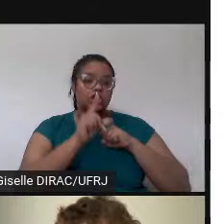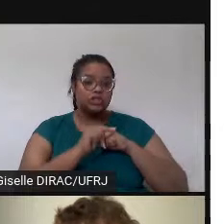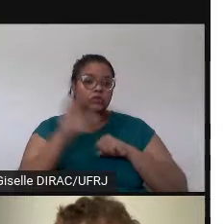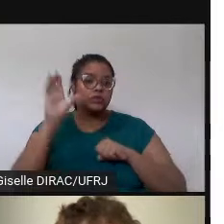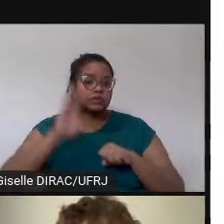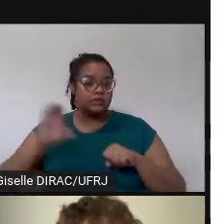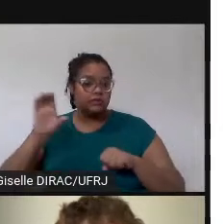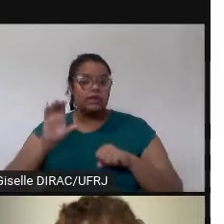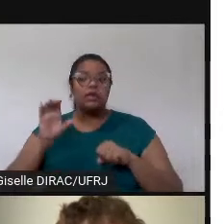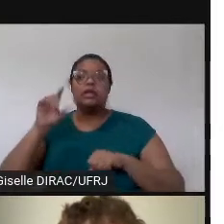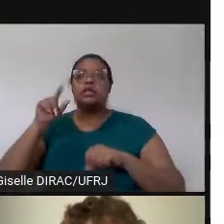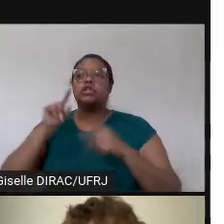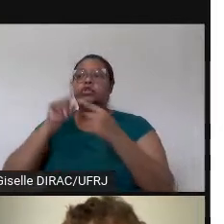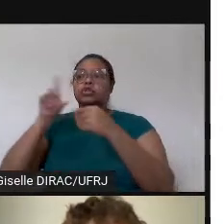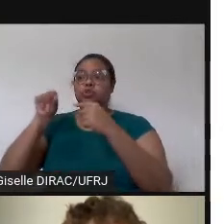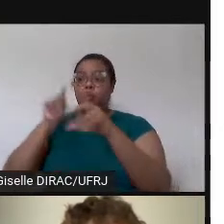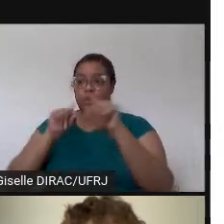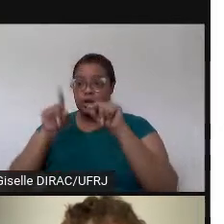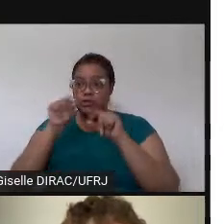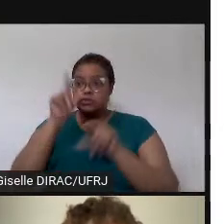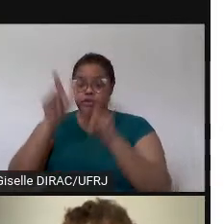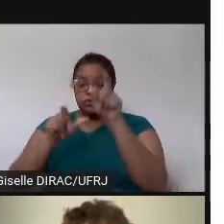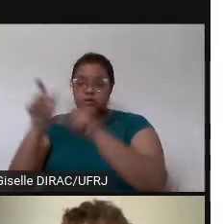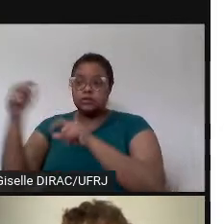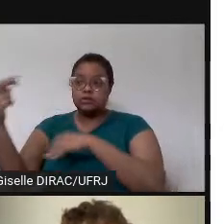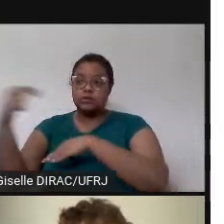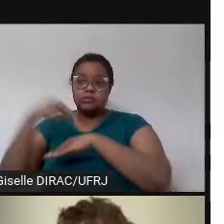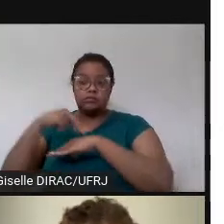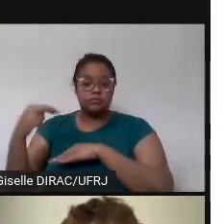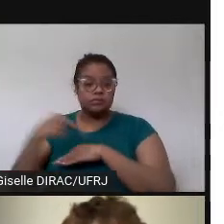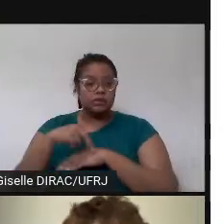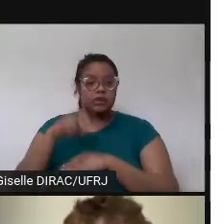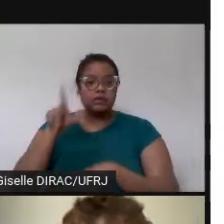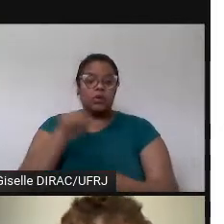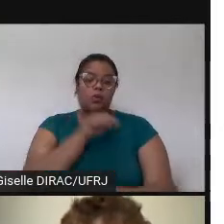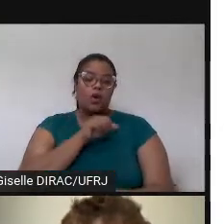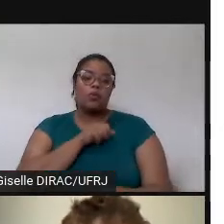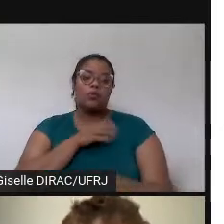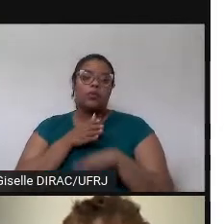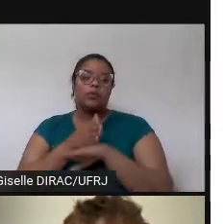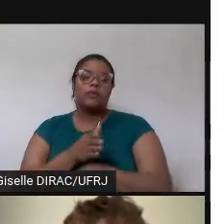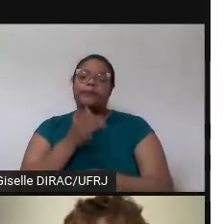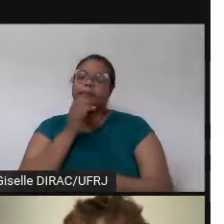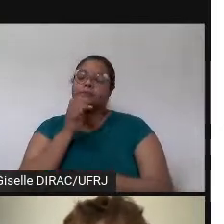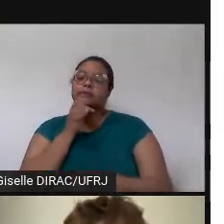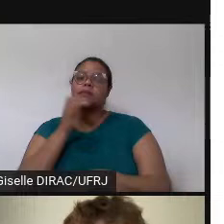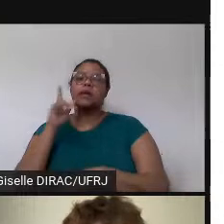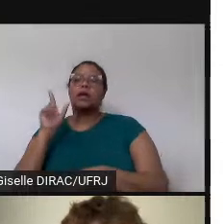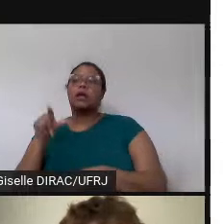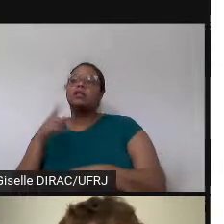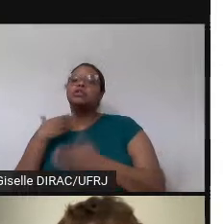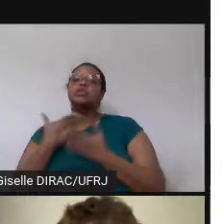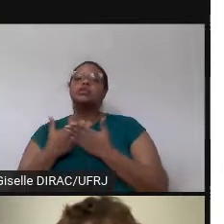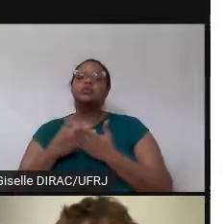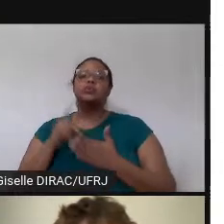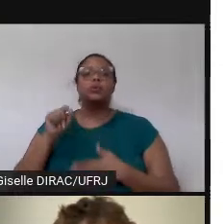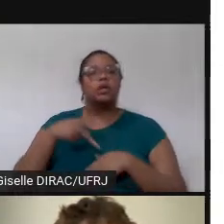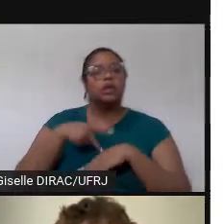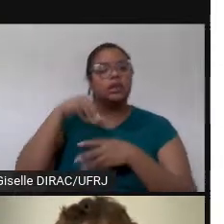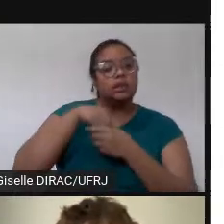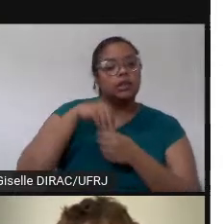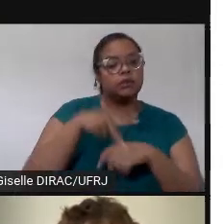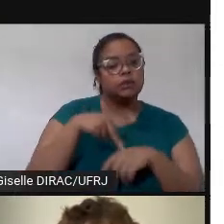com as áreas de atuação dos inscritos, indicados por preenchimento de formulário. Então, os alunos, quando entraram, indicaram o que eles estudam na pós-graduação.